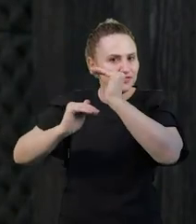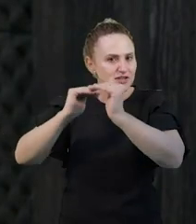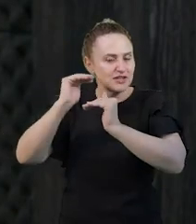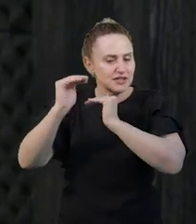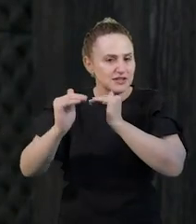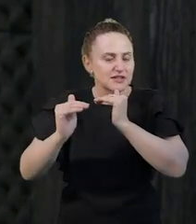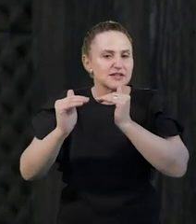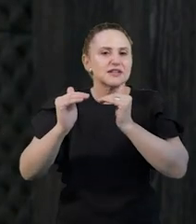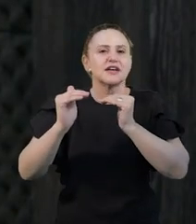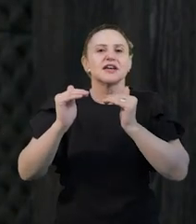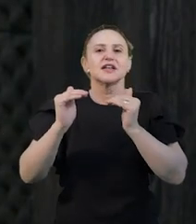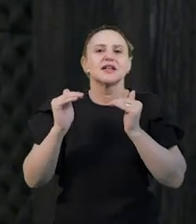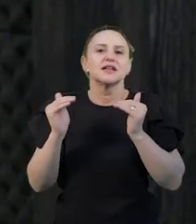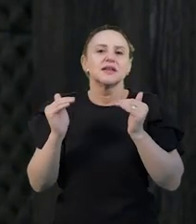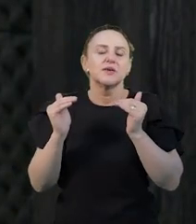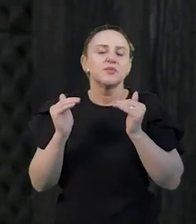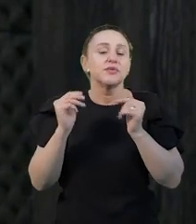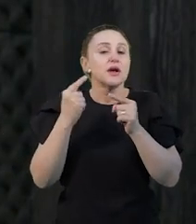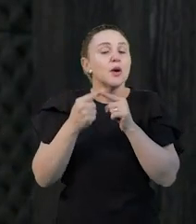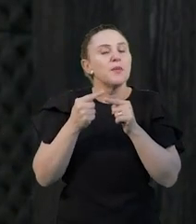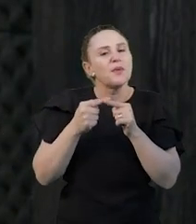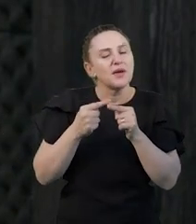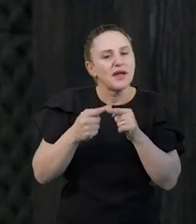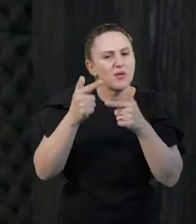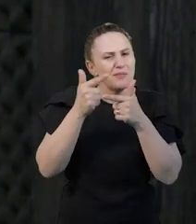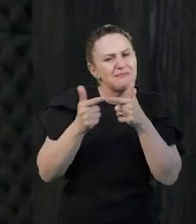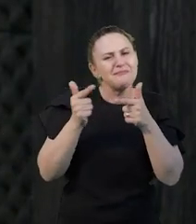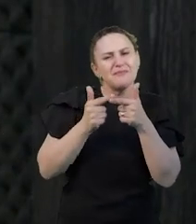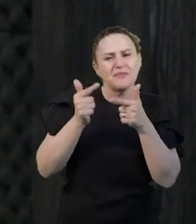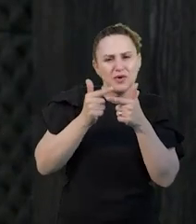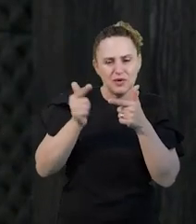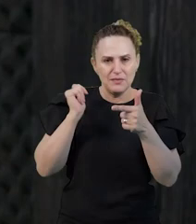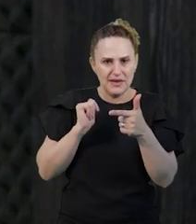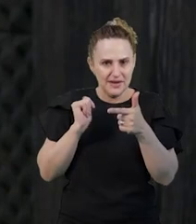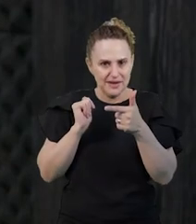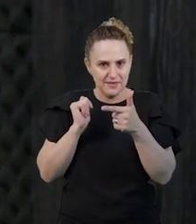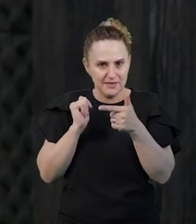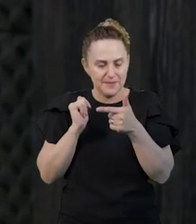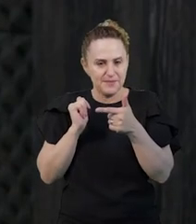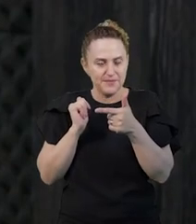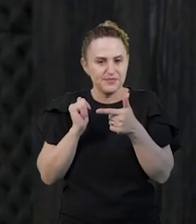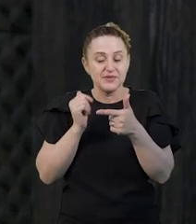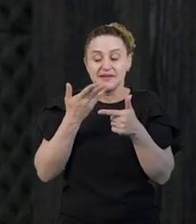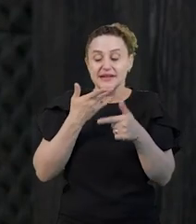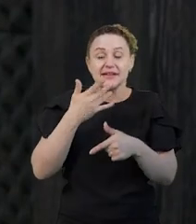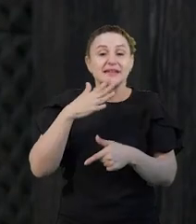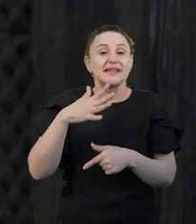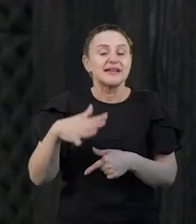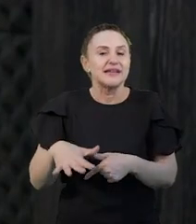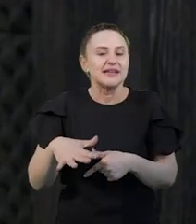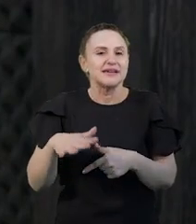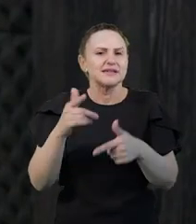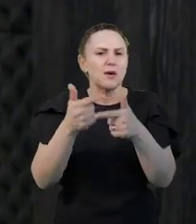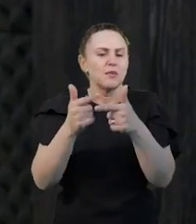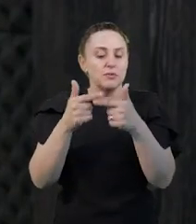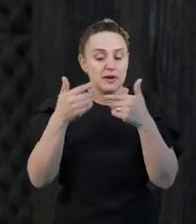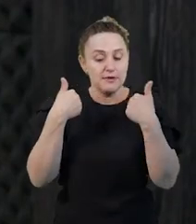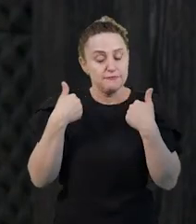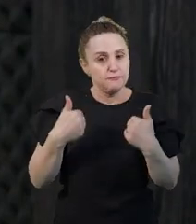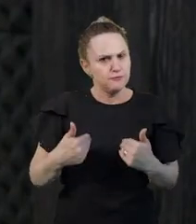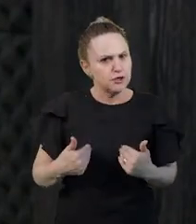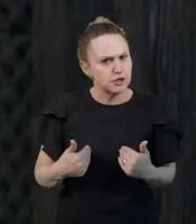necessidades, porque o grande problema, de um modo geral, o criança, é problema físico, o problema